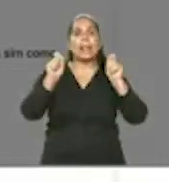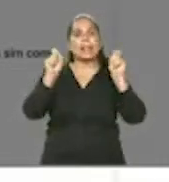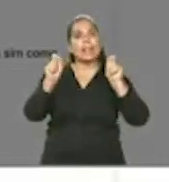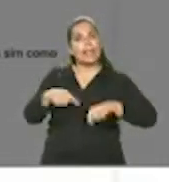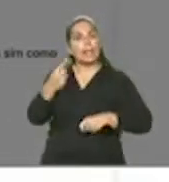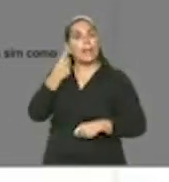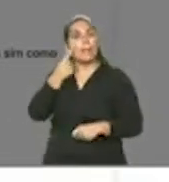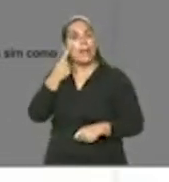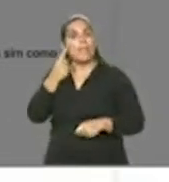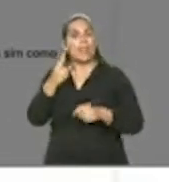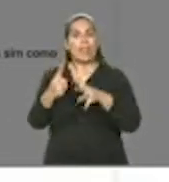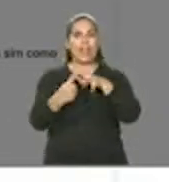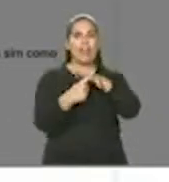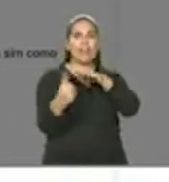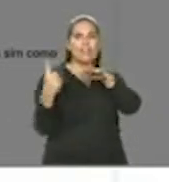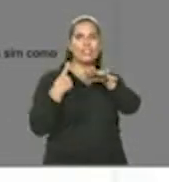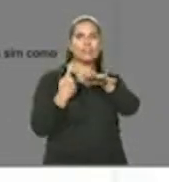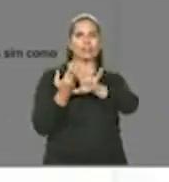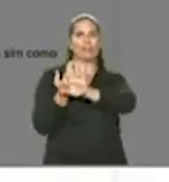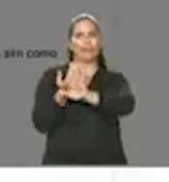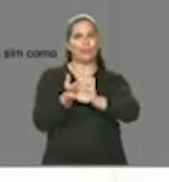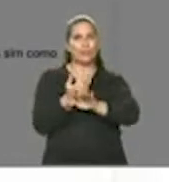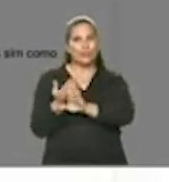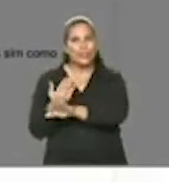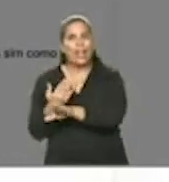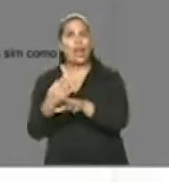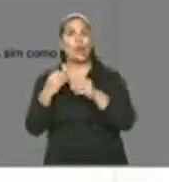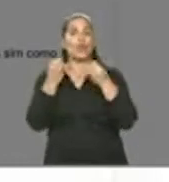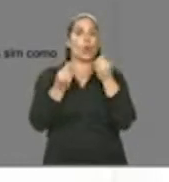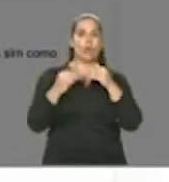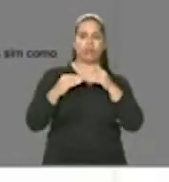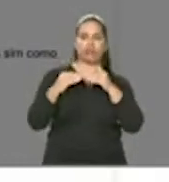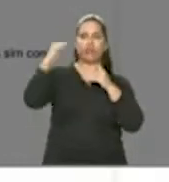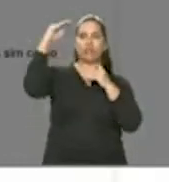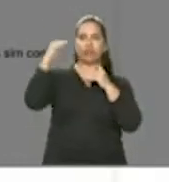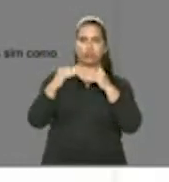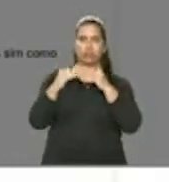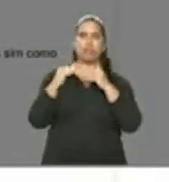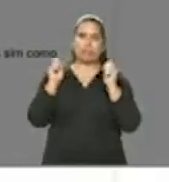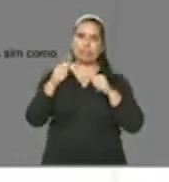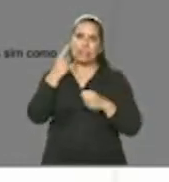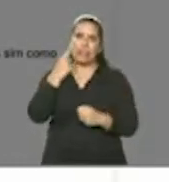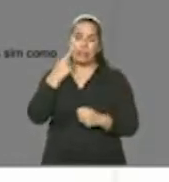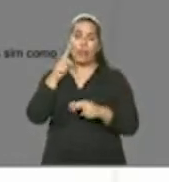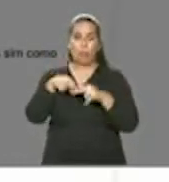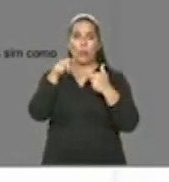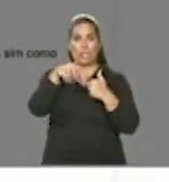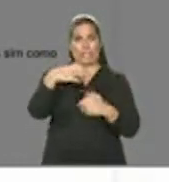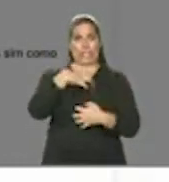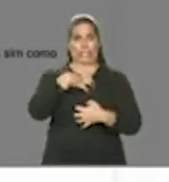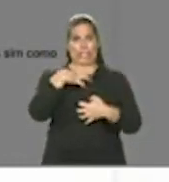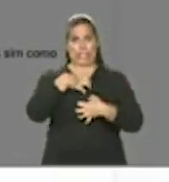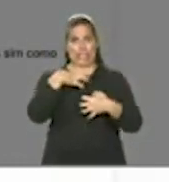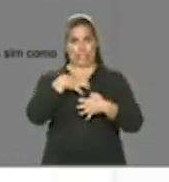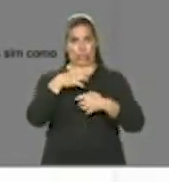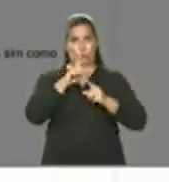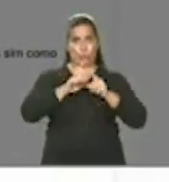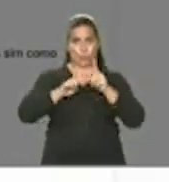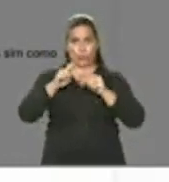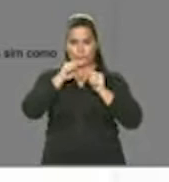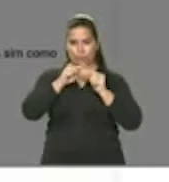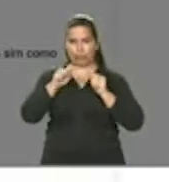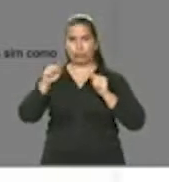de afastamento social e leva em conta a progressão da doença. Então, é por isso que esse modelo é mais complexo do que os